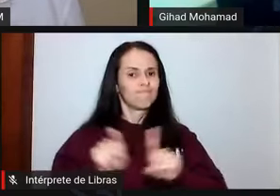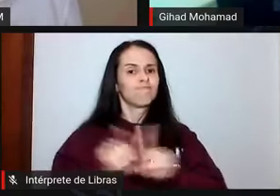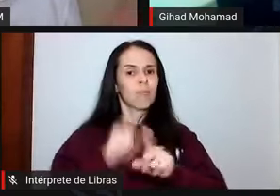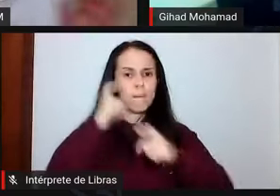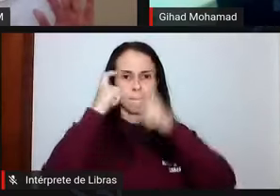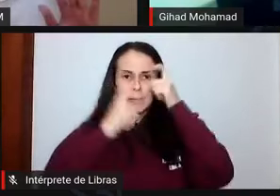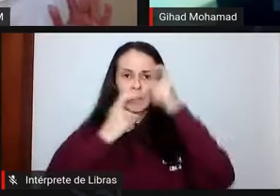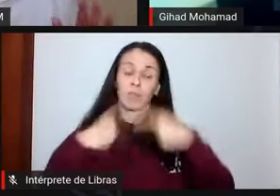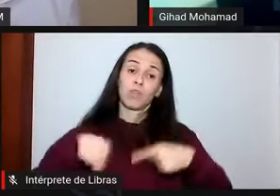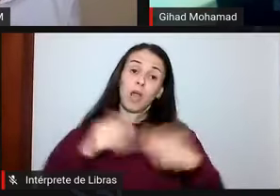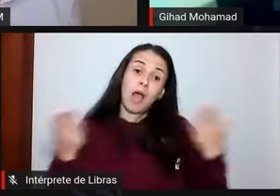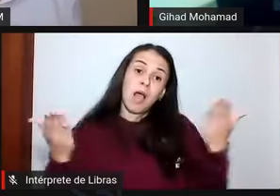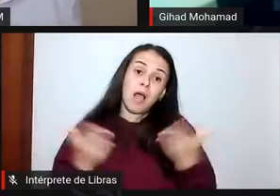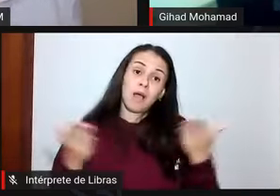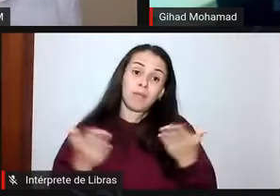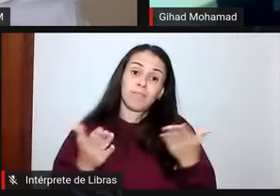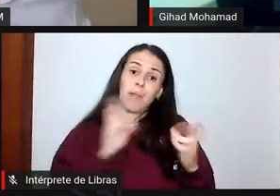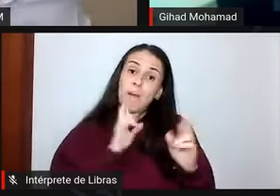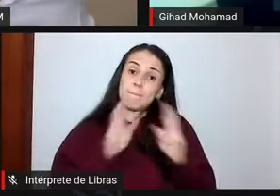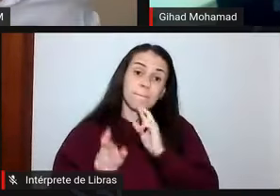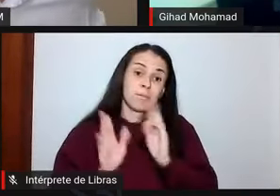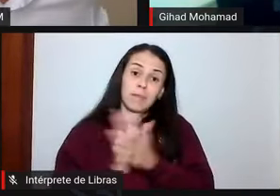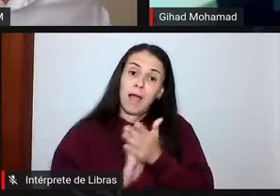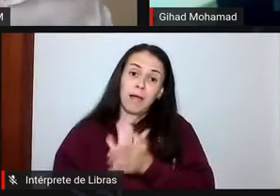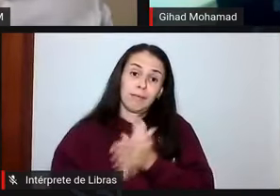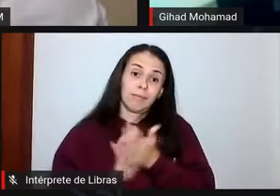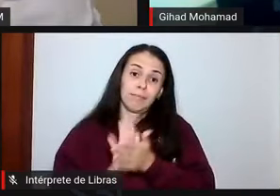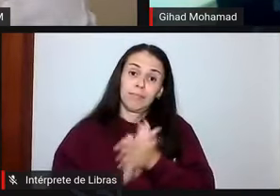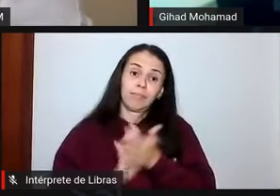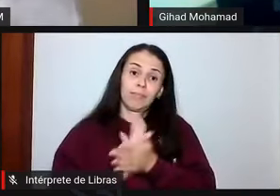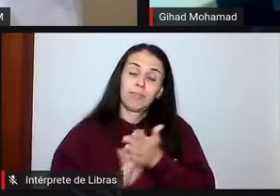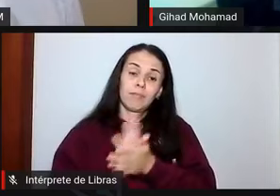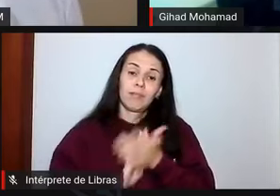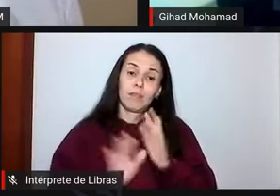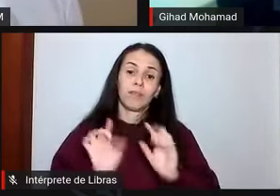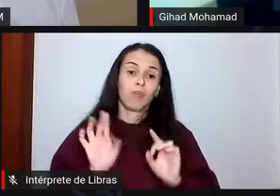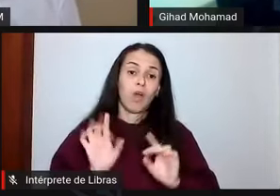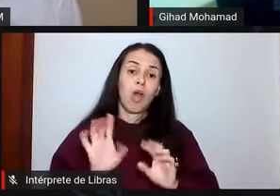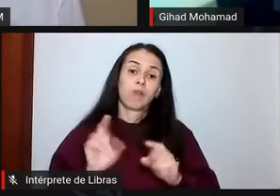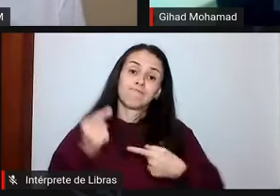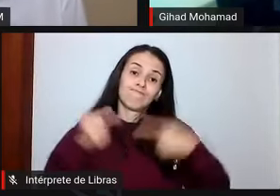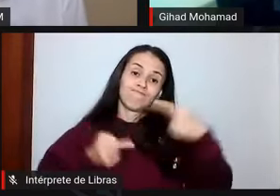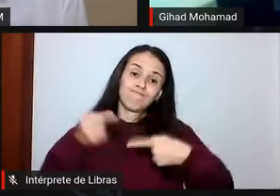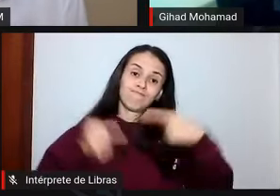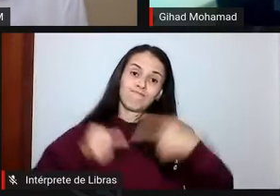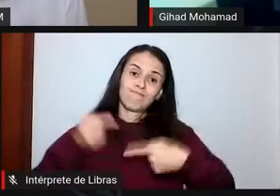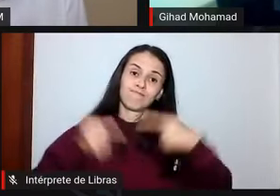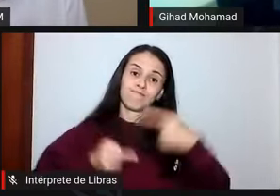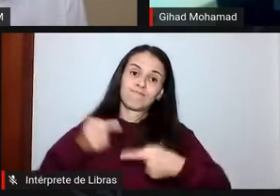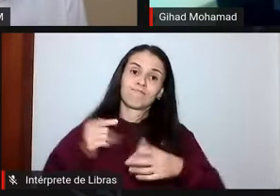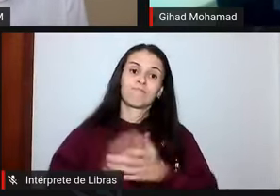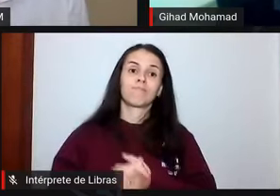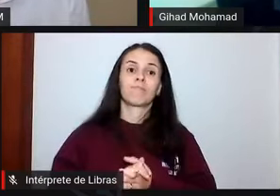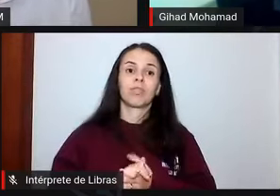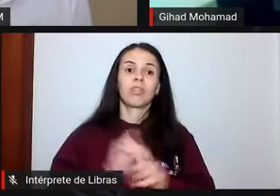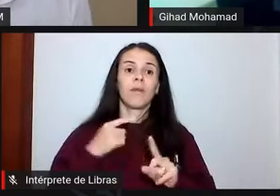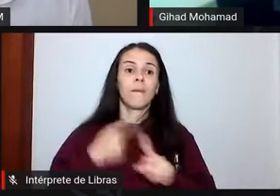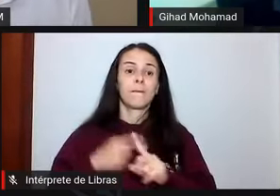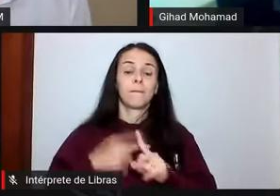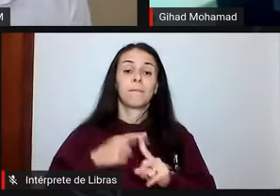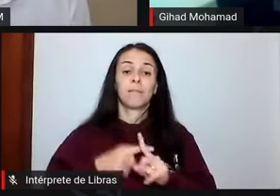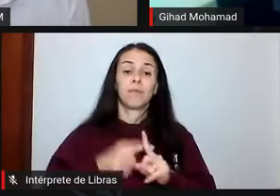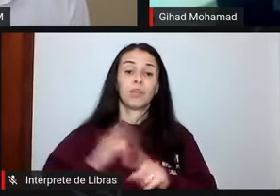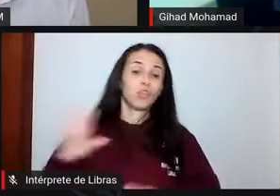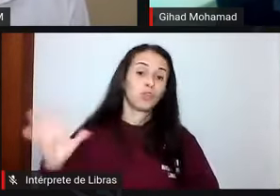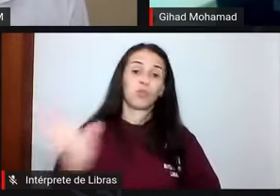comentando, não estamos nem respondendo a questões como essa porque elas são causas comuns a todos nós, são